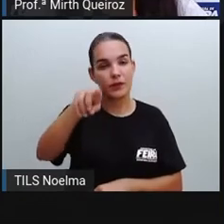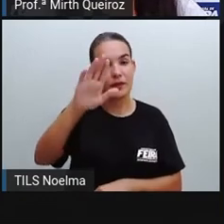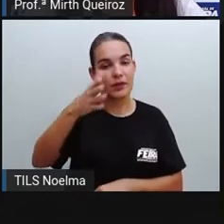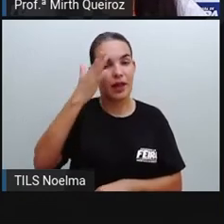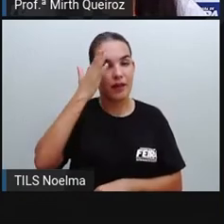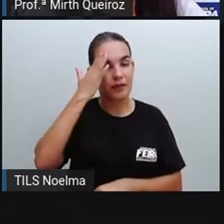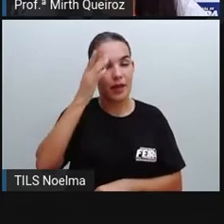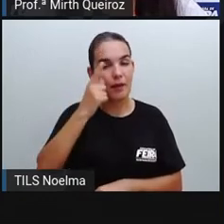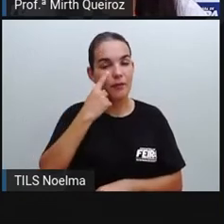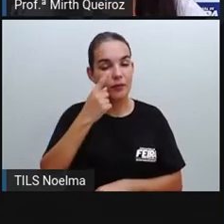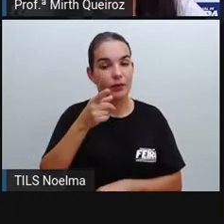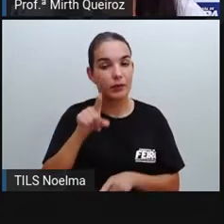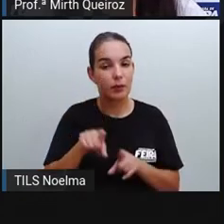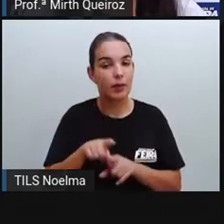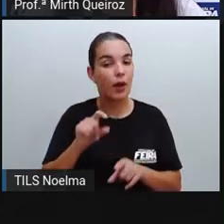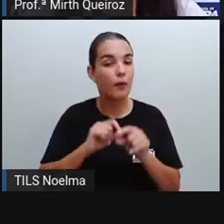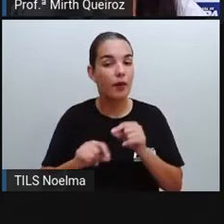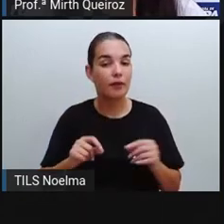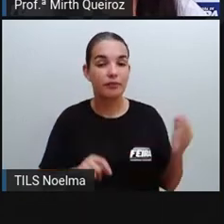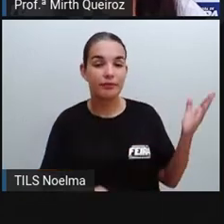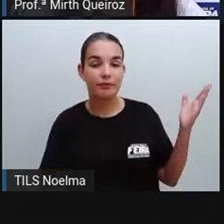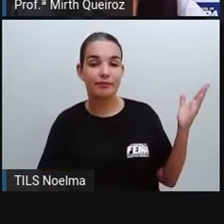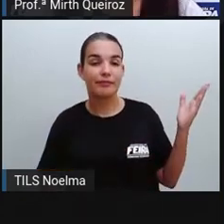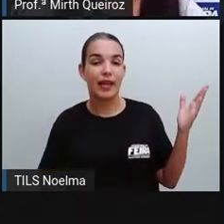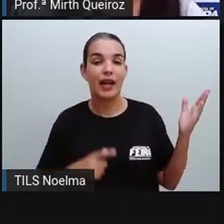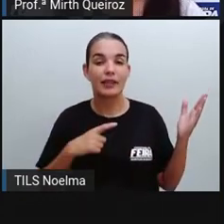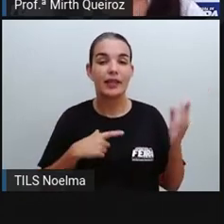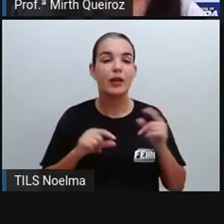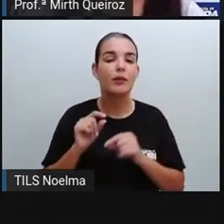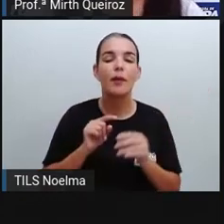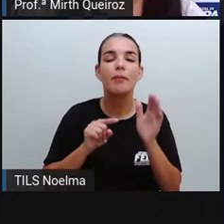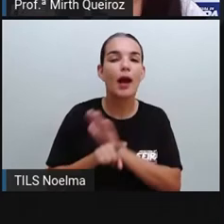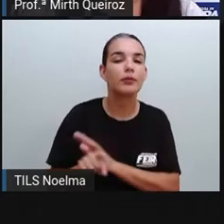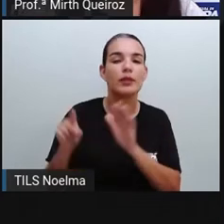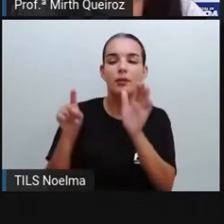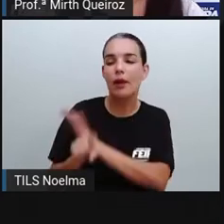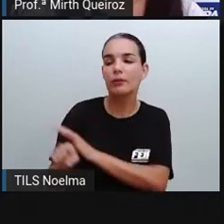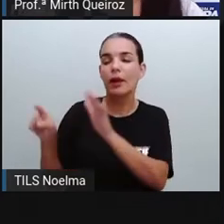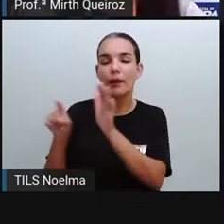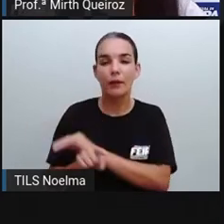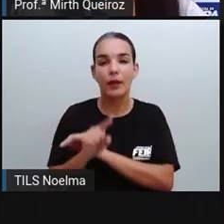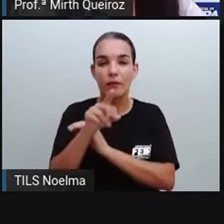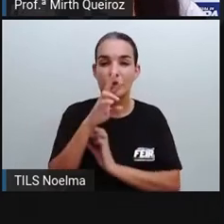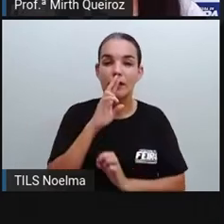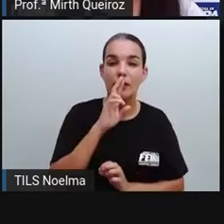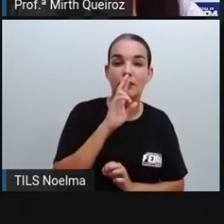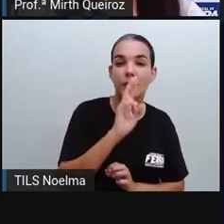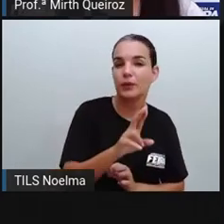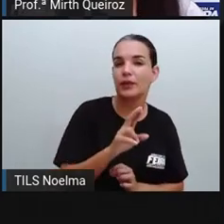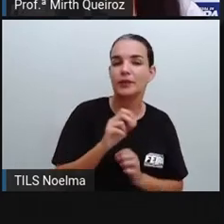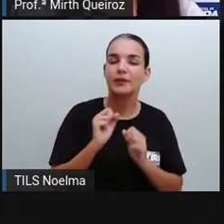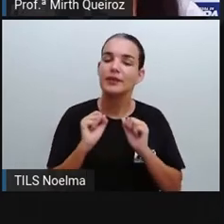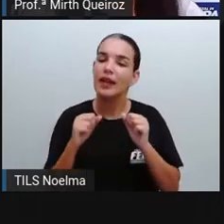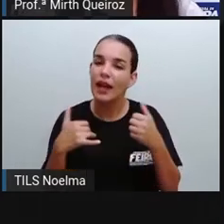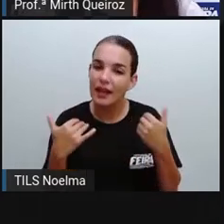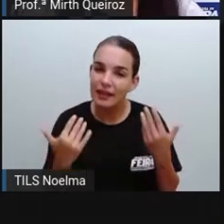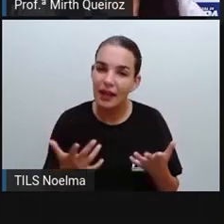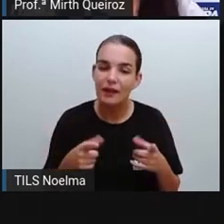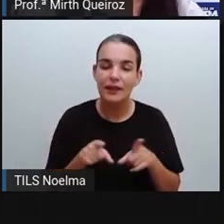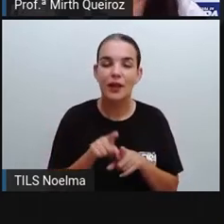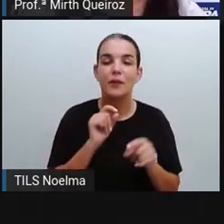infográfico quiz é aquele infográfico que vem através de perguntas, né? E você pode ir respondendo ali